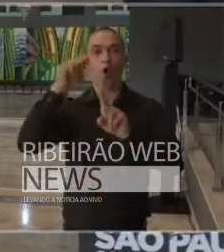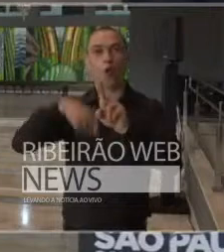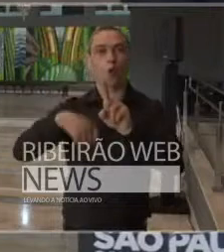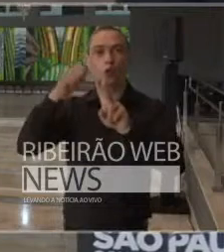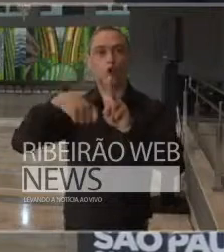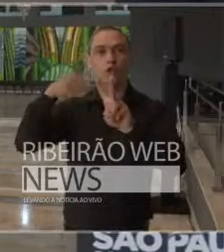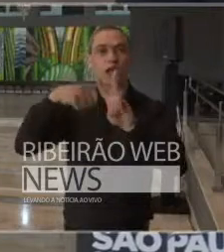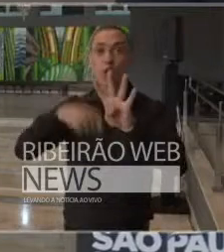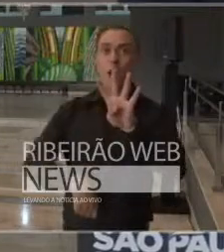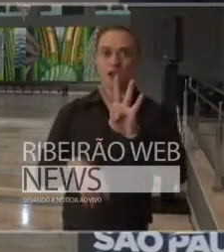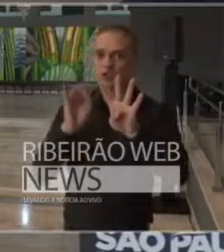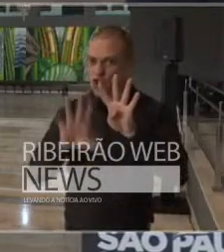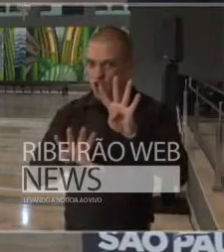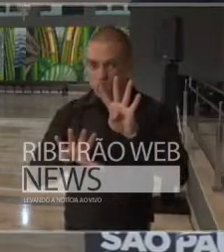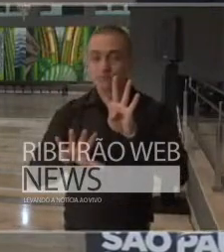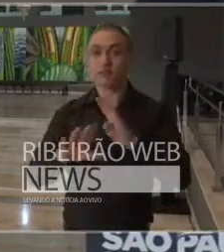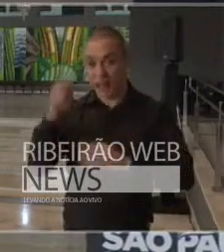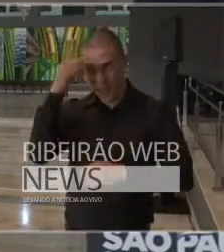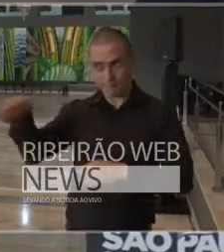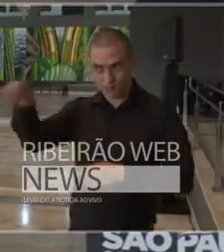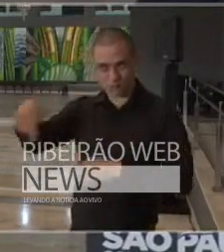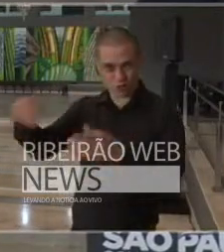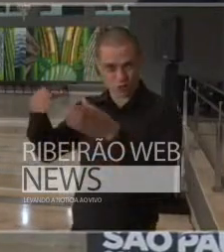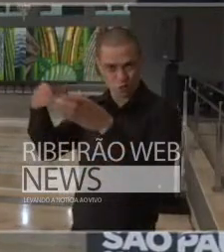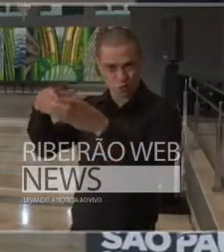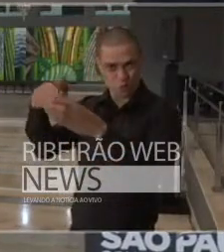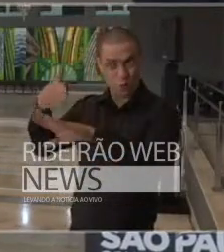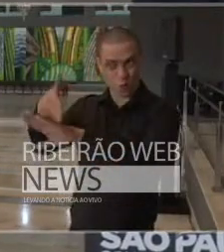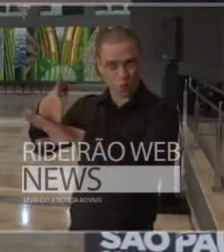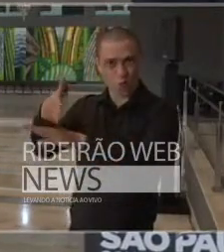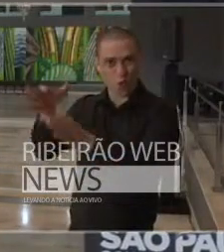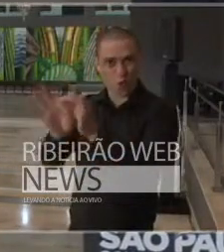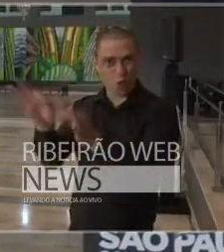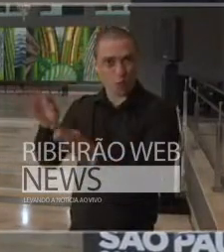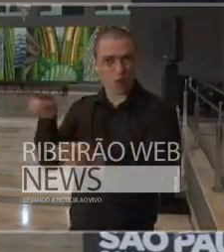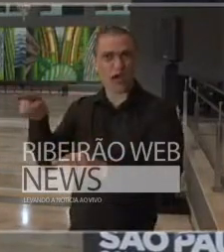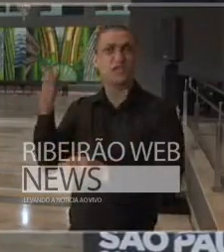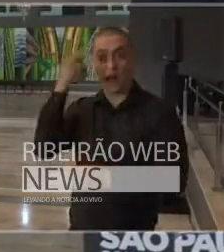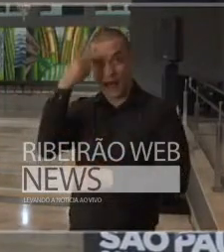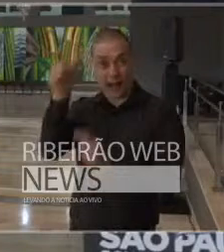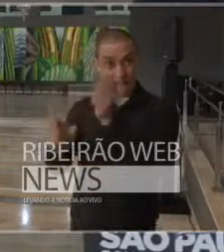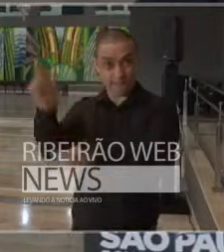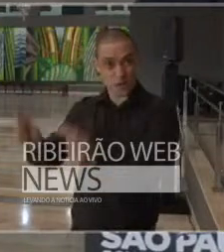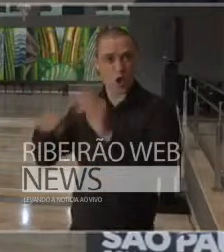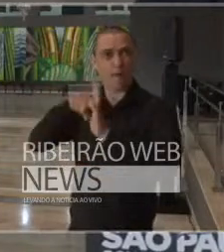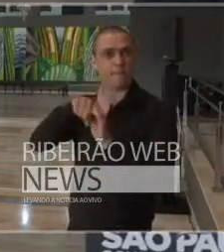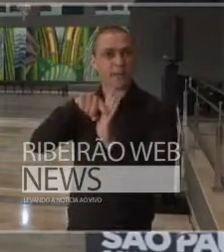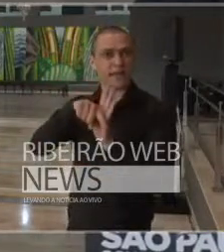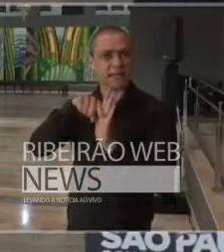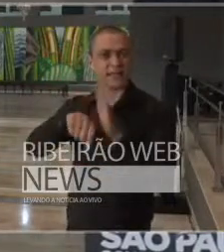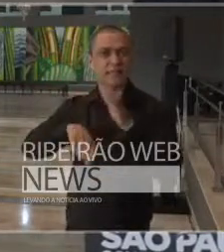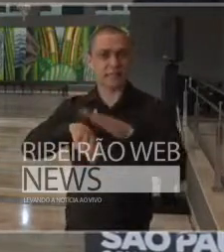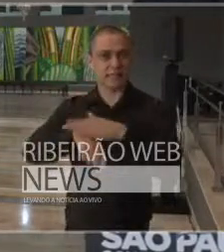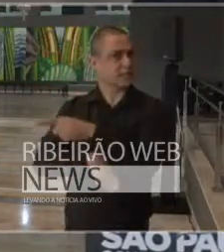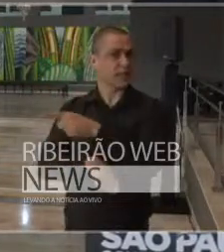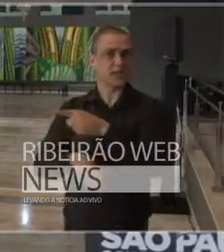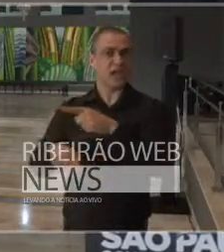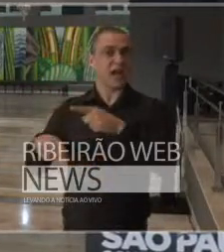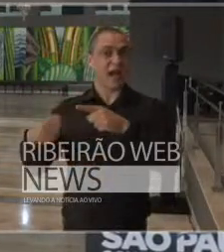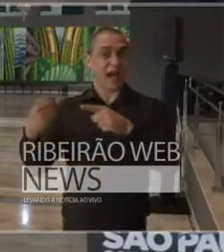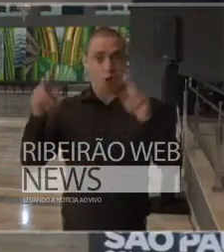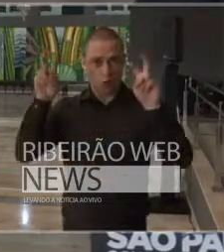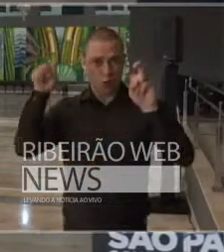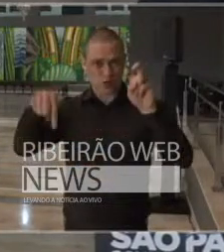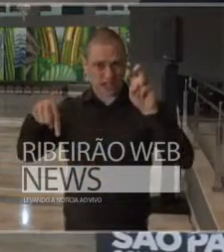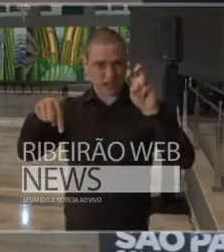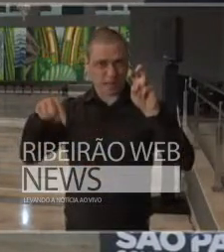feito, nós temos os participantes desse projeto, são pesquisadores que se dedicam a esse